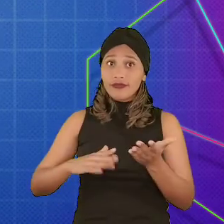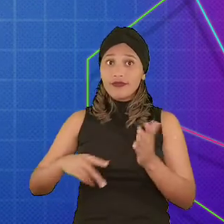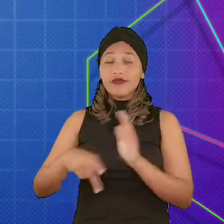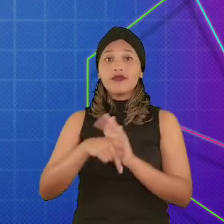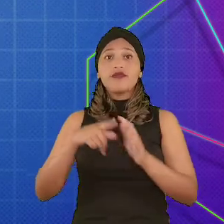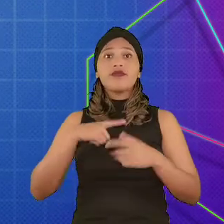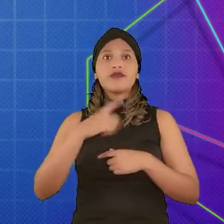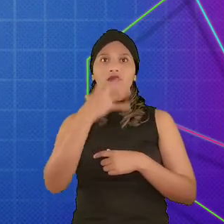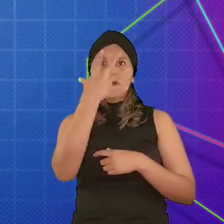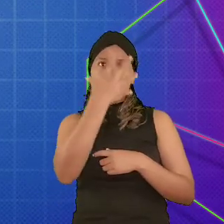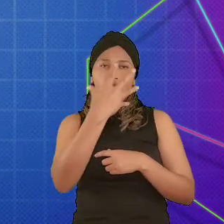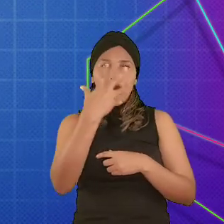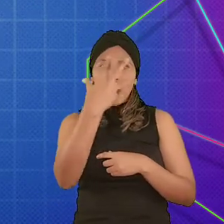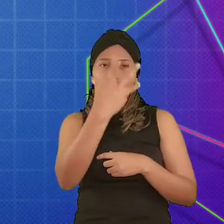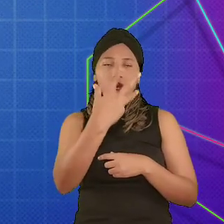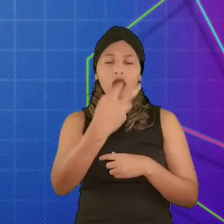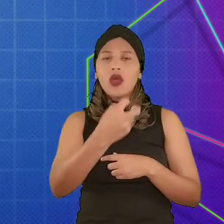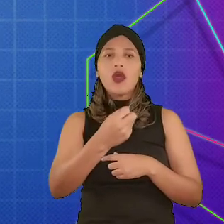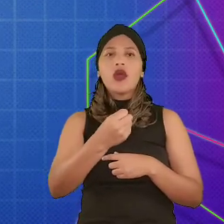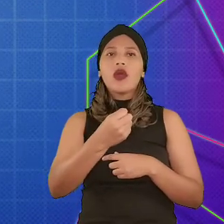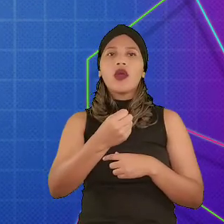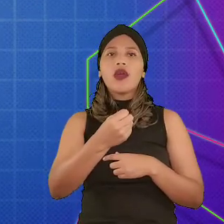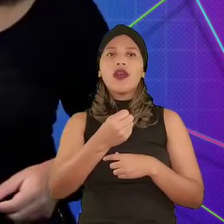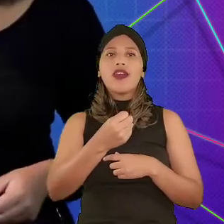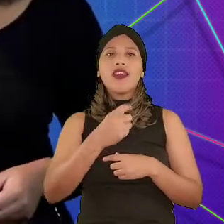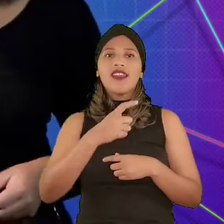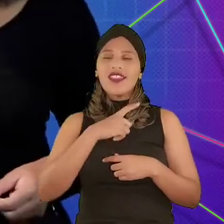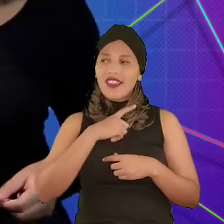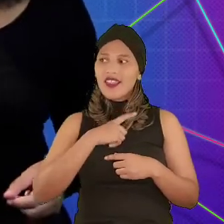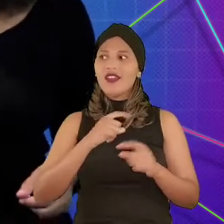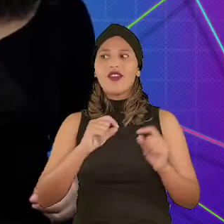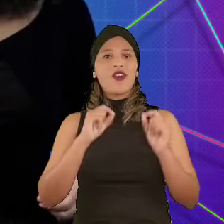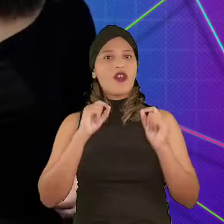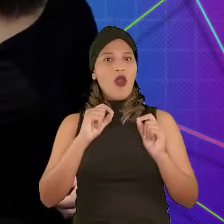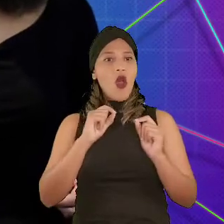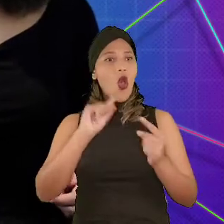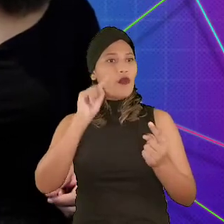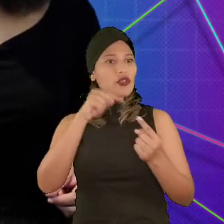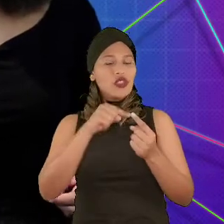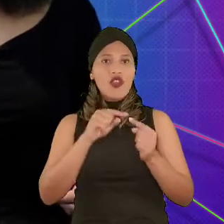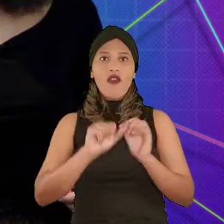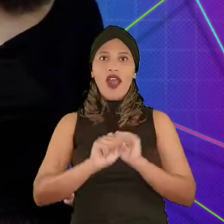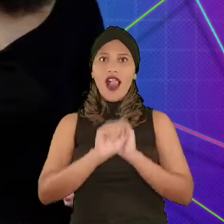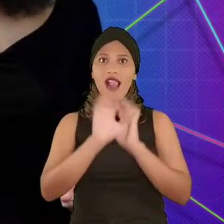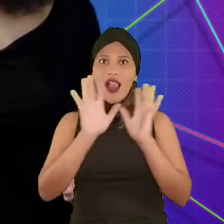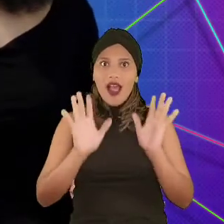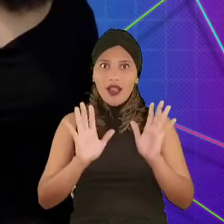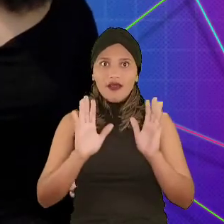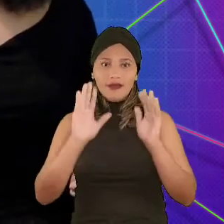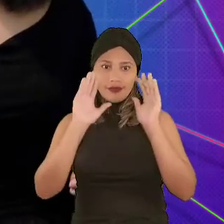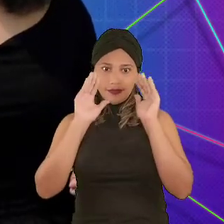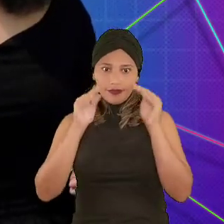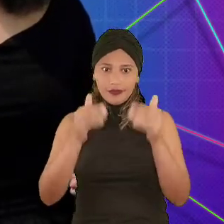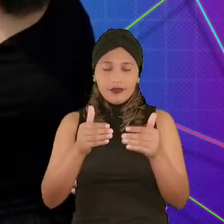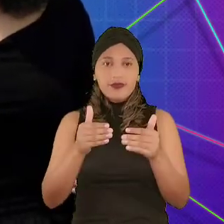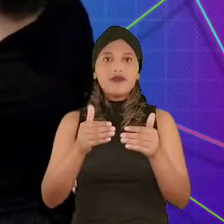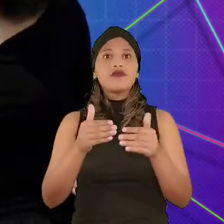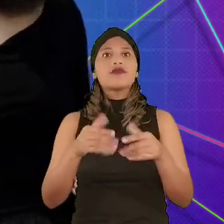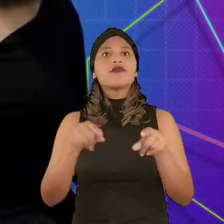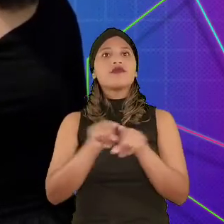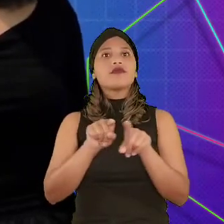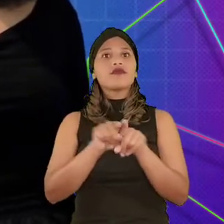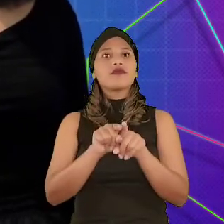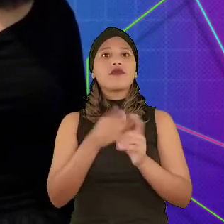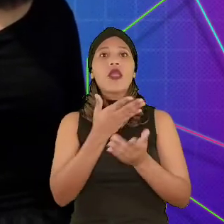entram em um estado de imersão alta, algo que envolve objetivos claros, centração e foco,